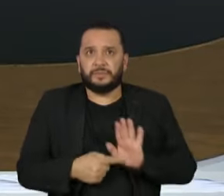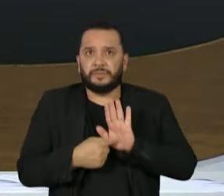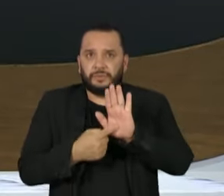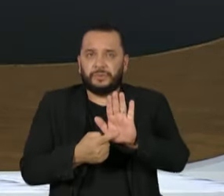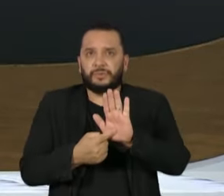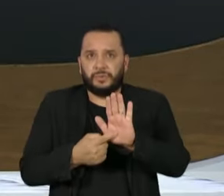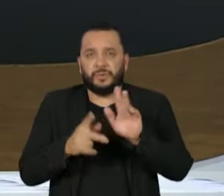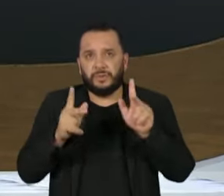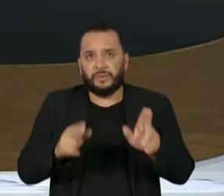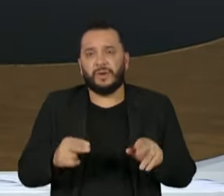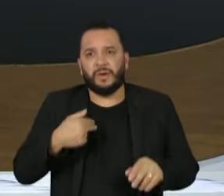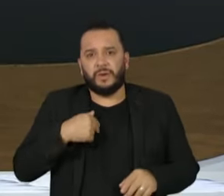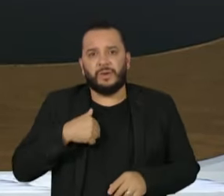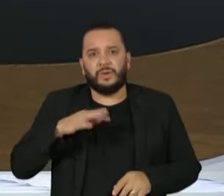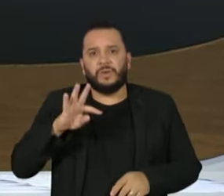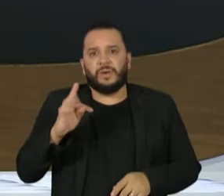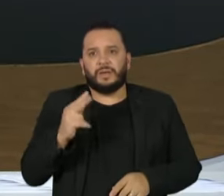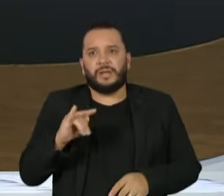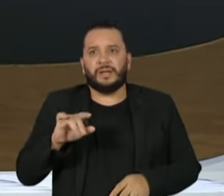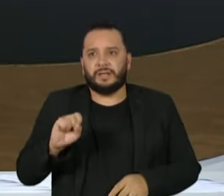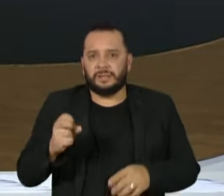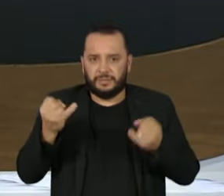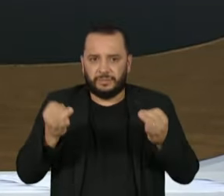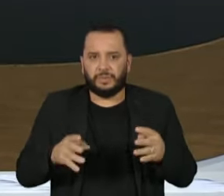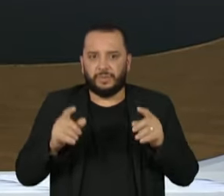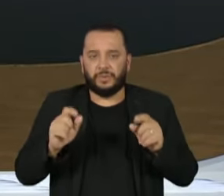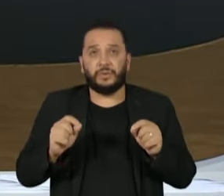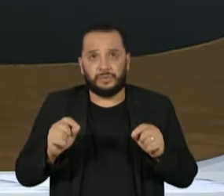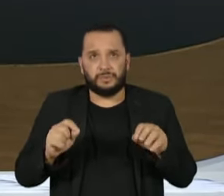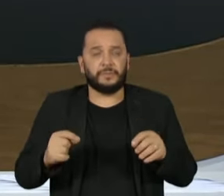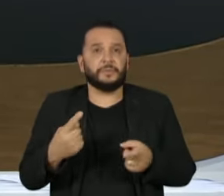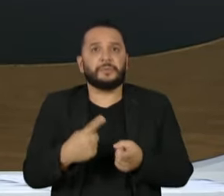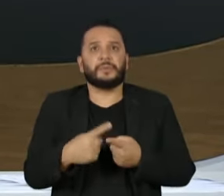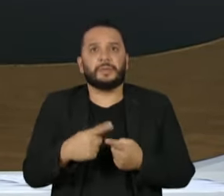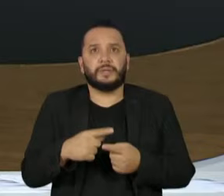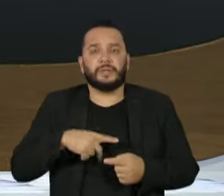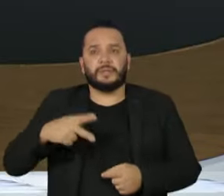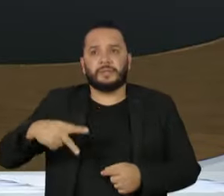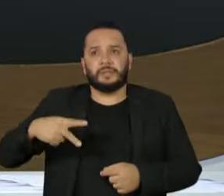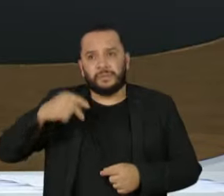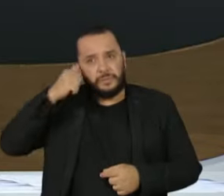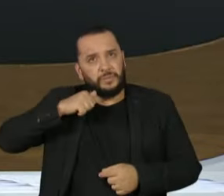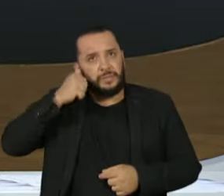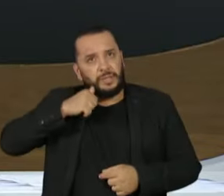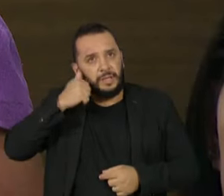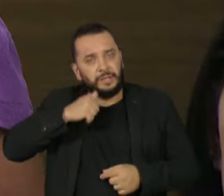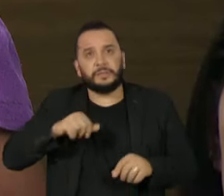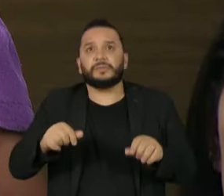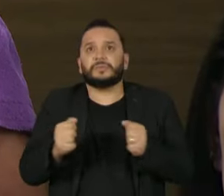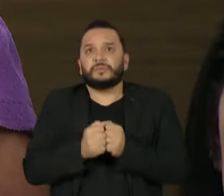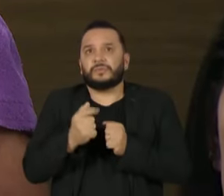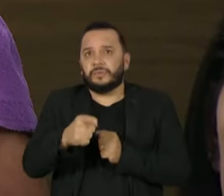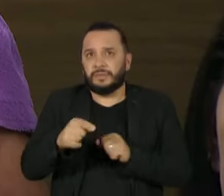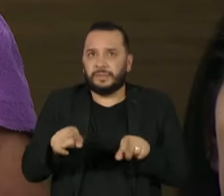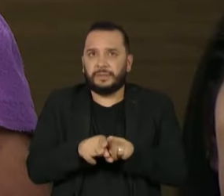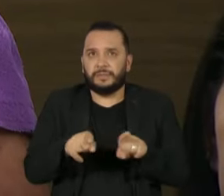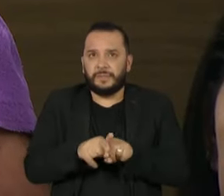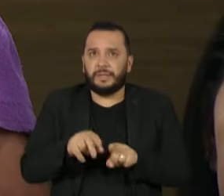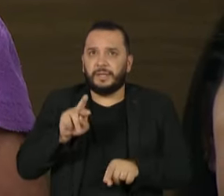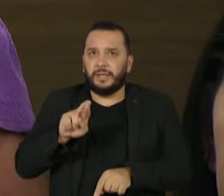campanha, como a Thais bem disse, tem sido um mote da sua campanha, até por ter uma vice-mulher. Também foi quando a Renata Abreu